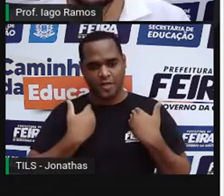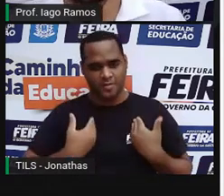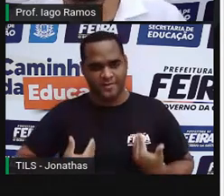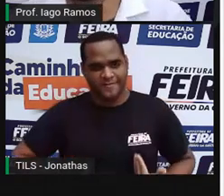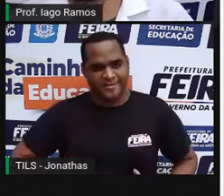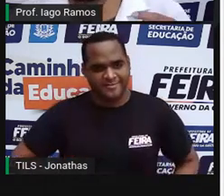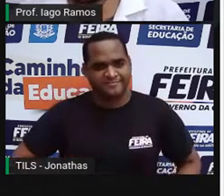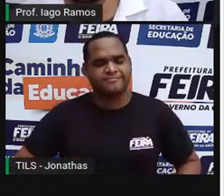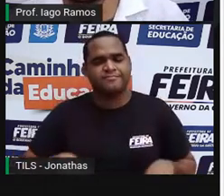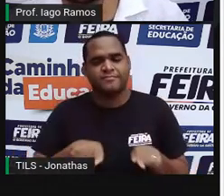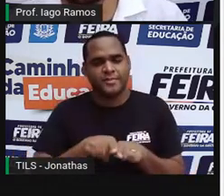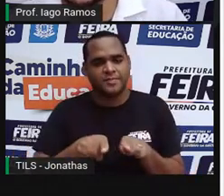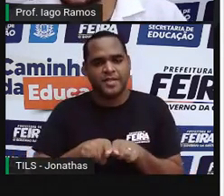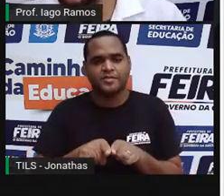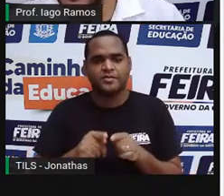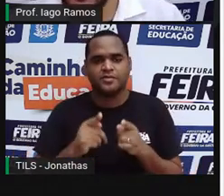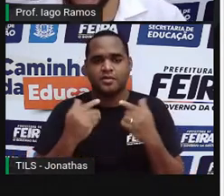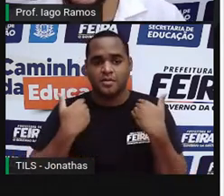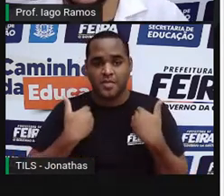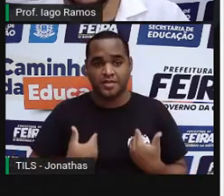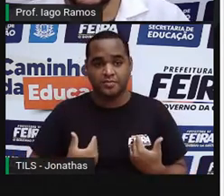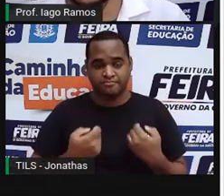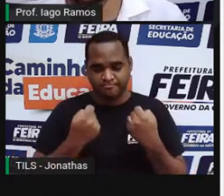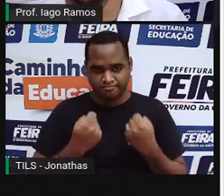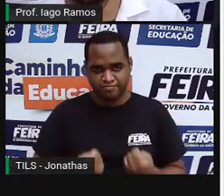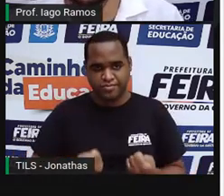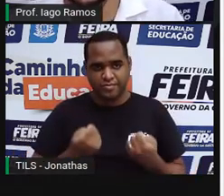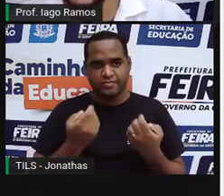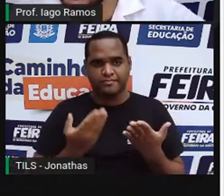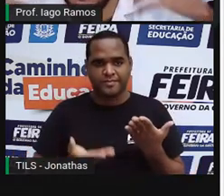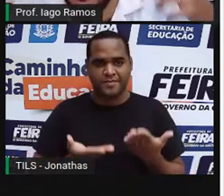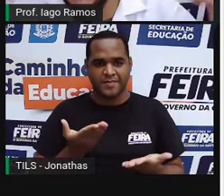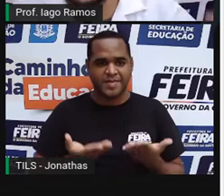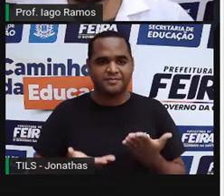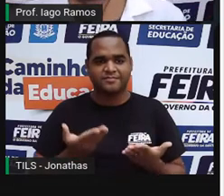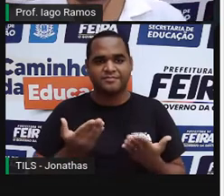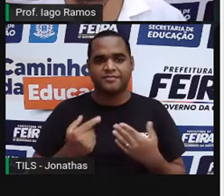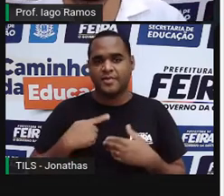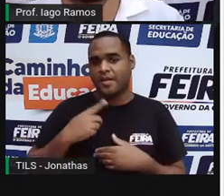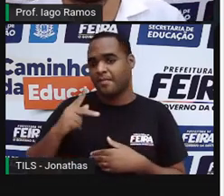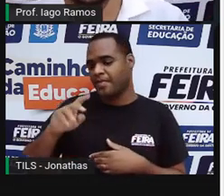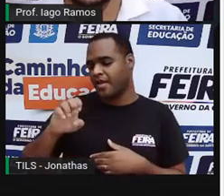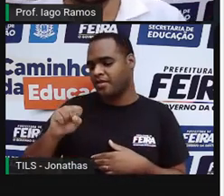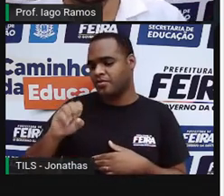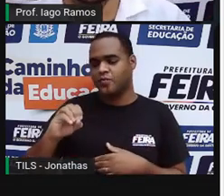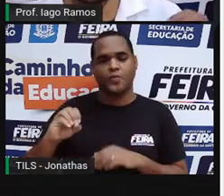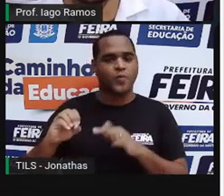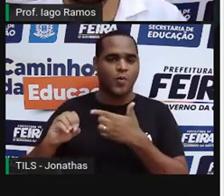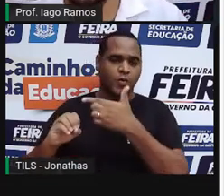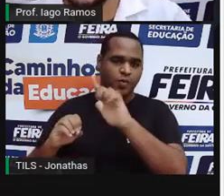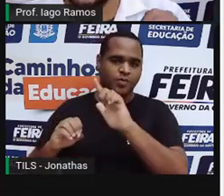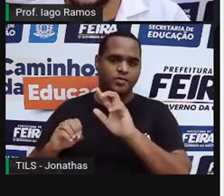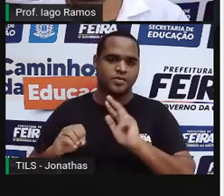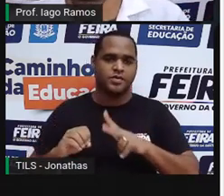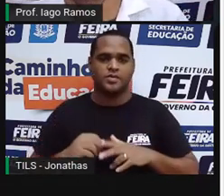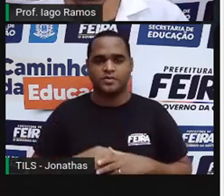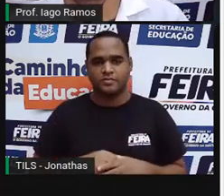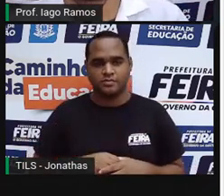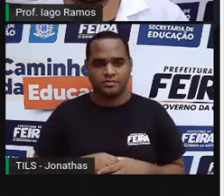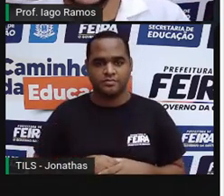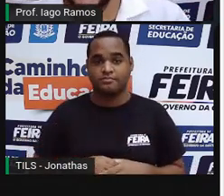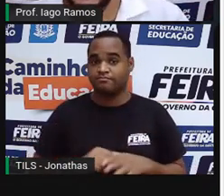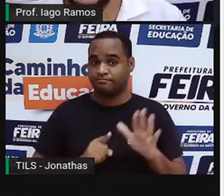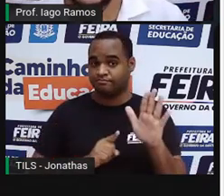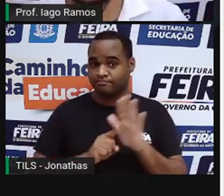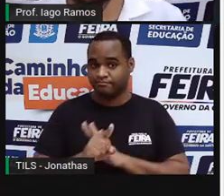corporal, que é o que a gente costuma chamar de peso, mas na verdade não é peso. Peso é uma outra coisa, tá? Então, lá vai a